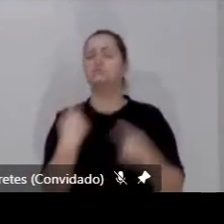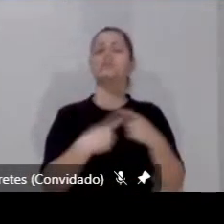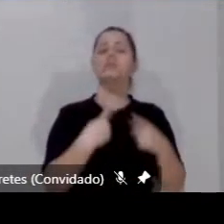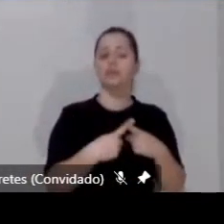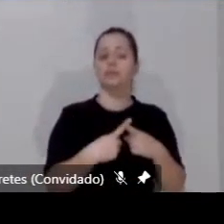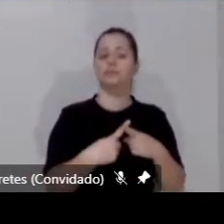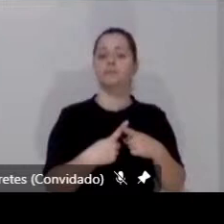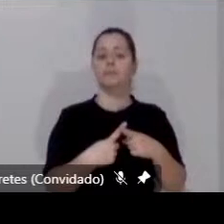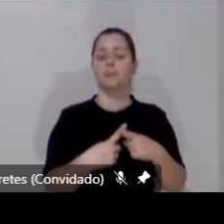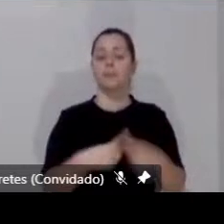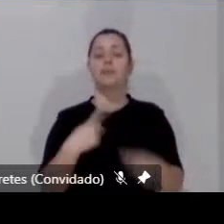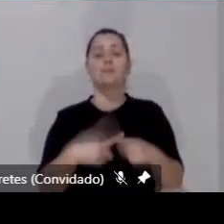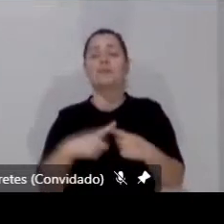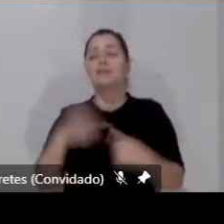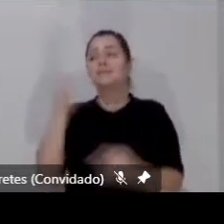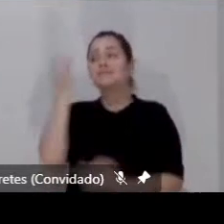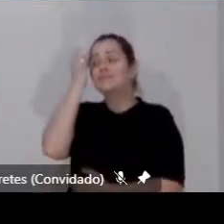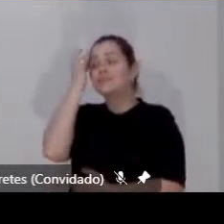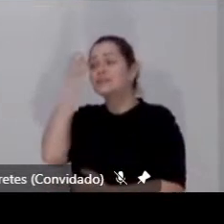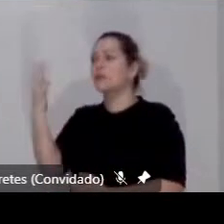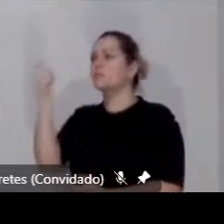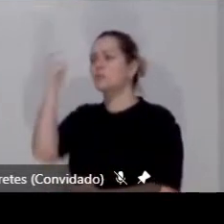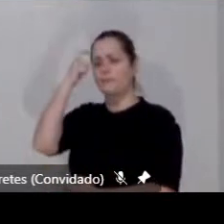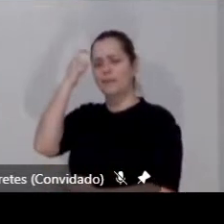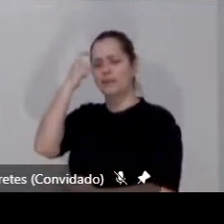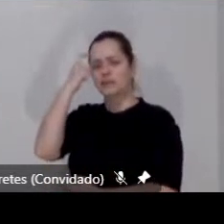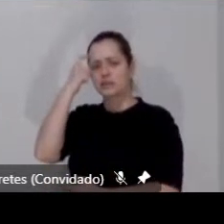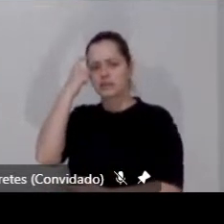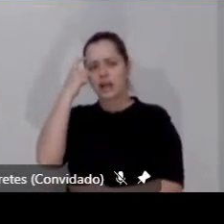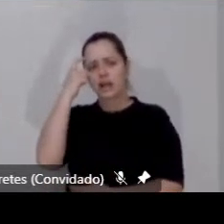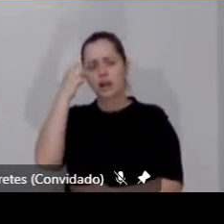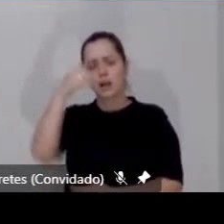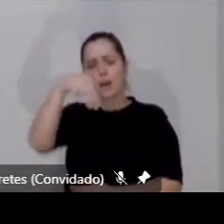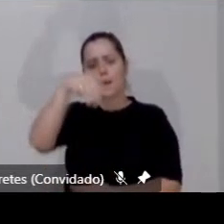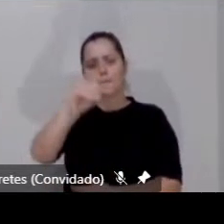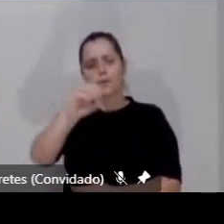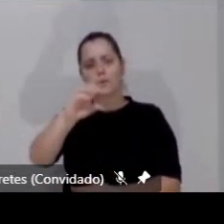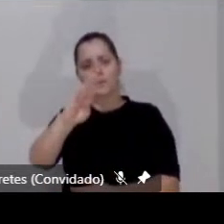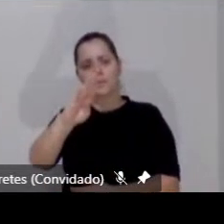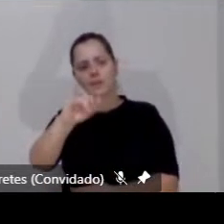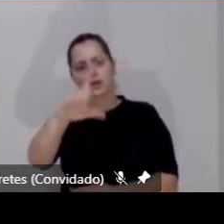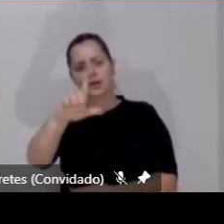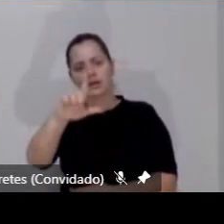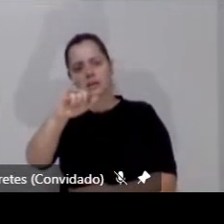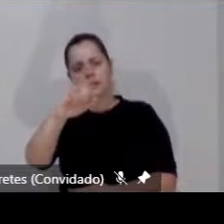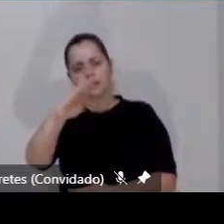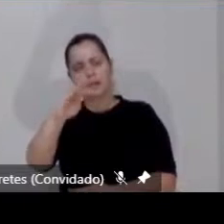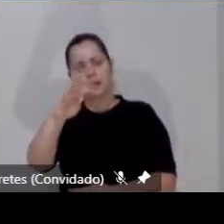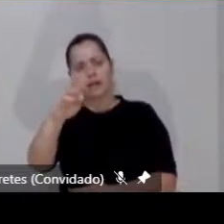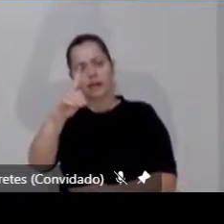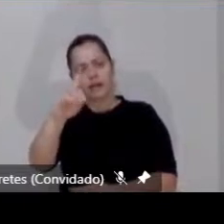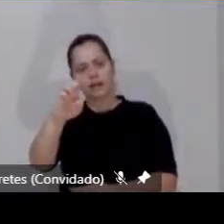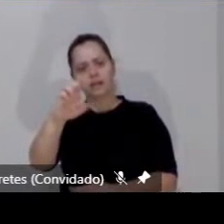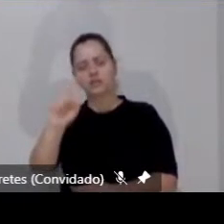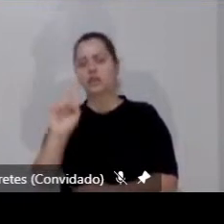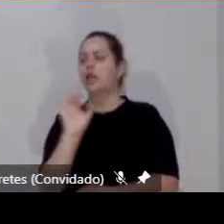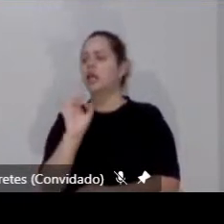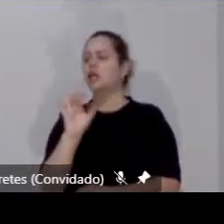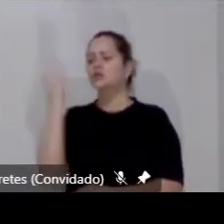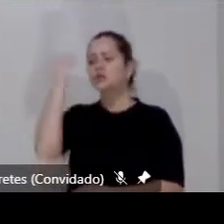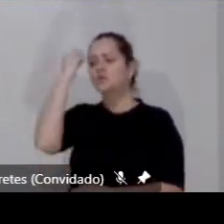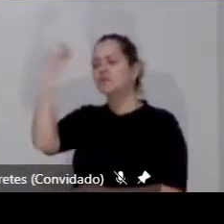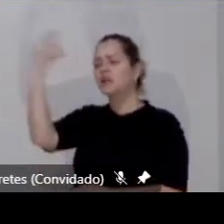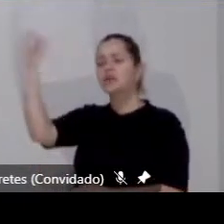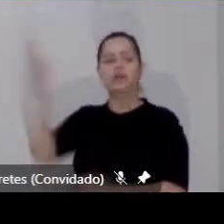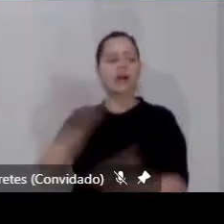Seria muito simples pensar que a mobilidade é essa minha capacidade de viajar na cidade, de me deslocar, de